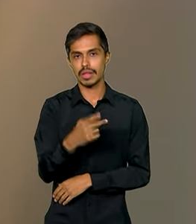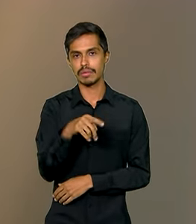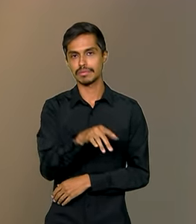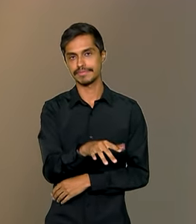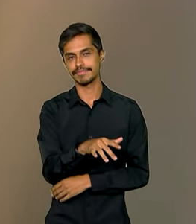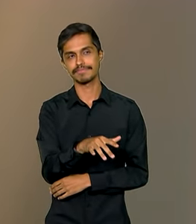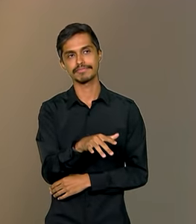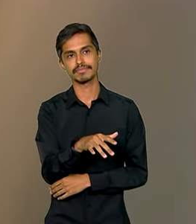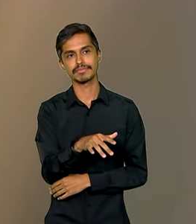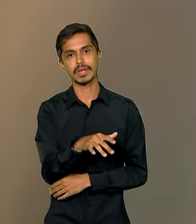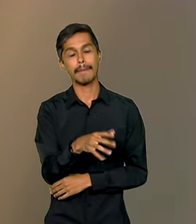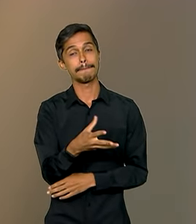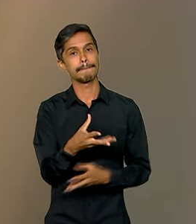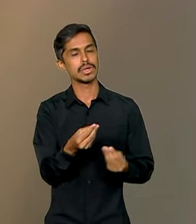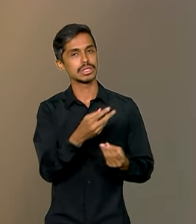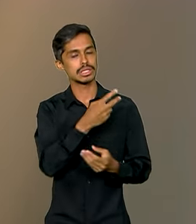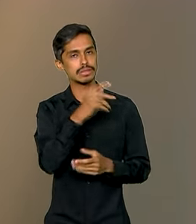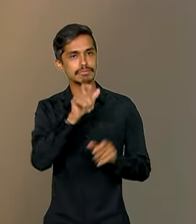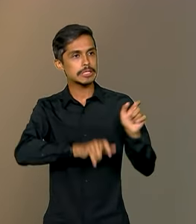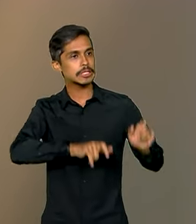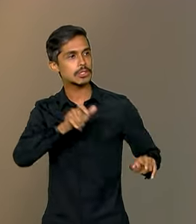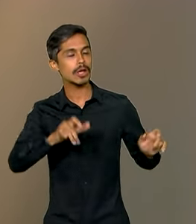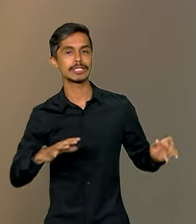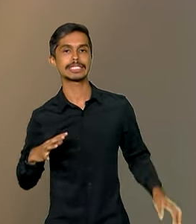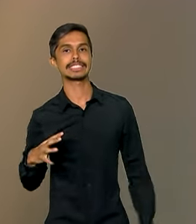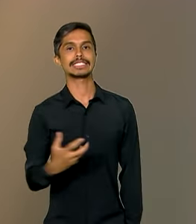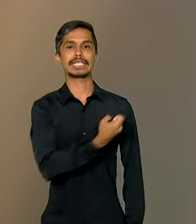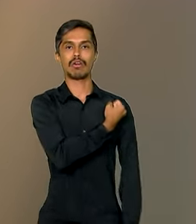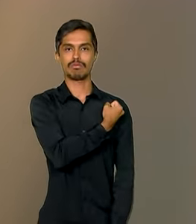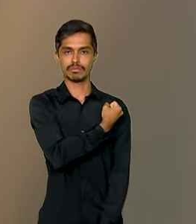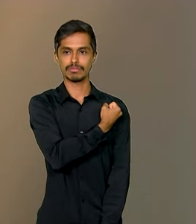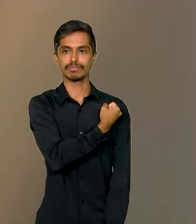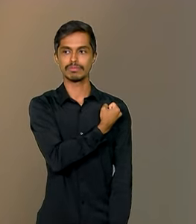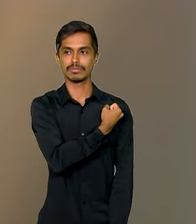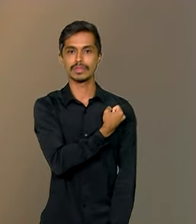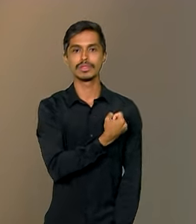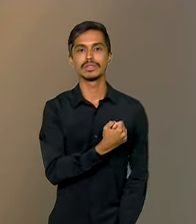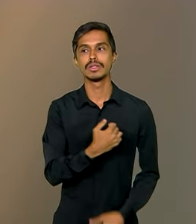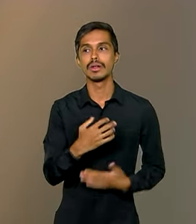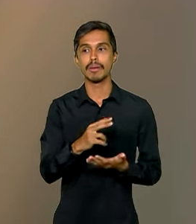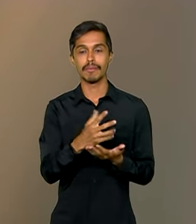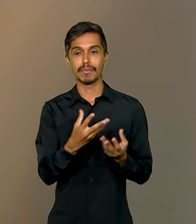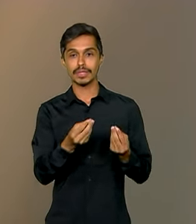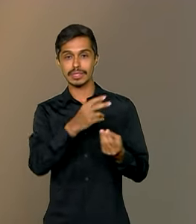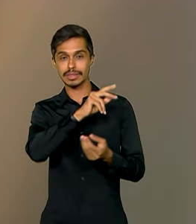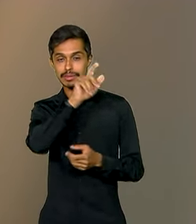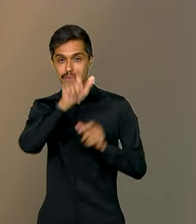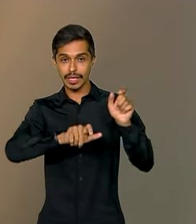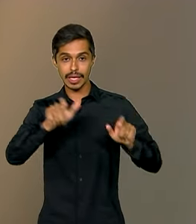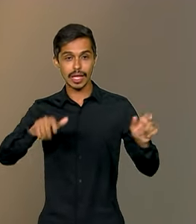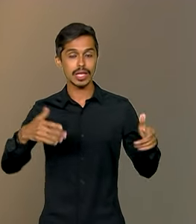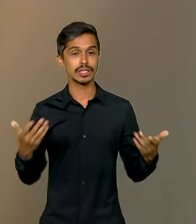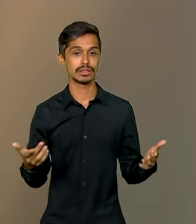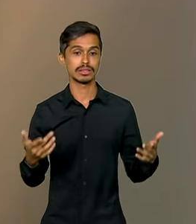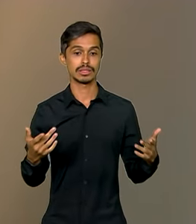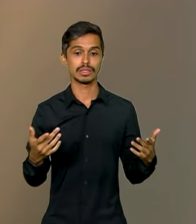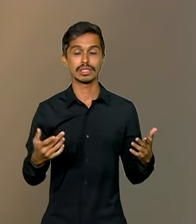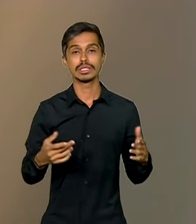muitas vidas salvas. Muitas pessoas que deixaram de ser